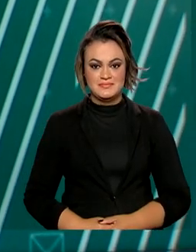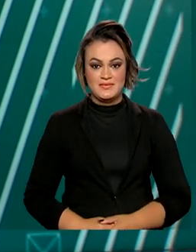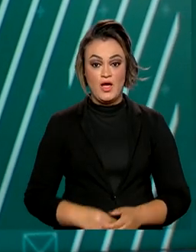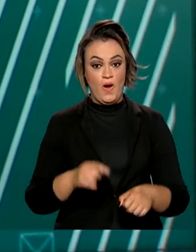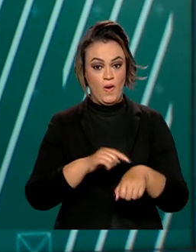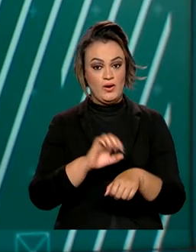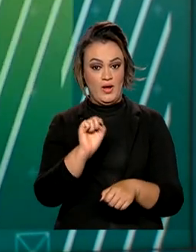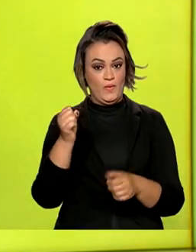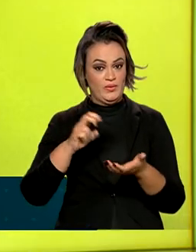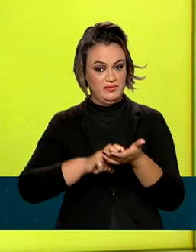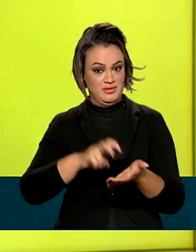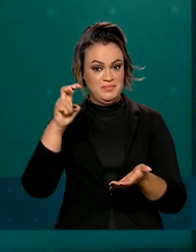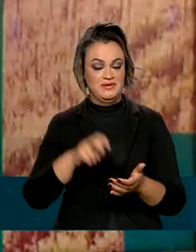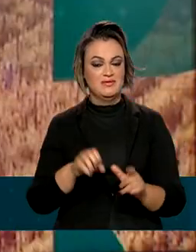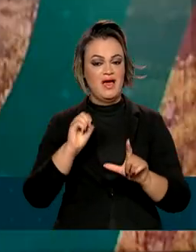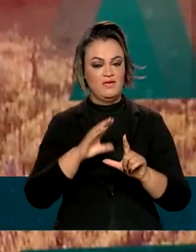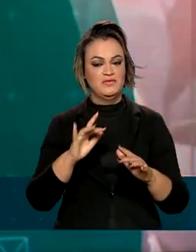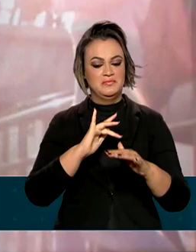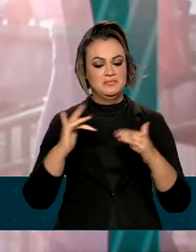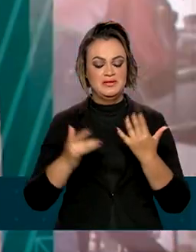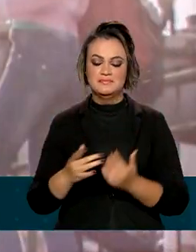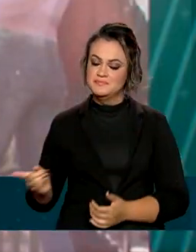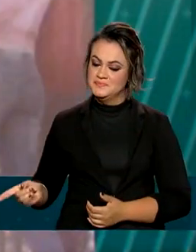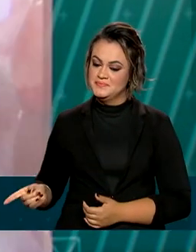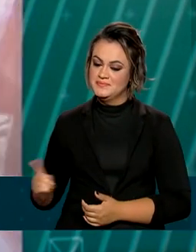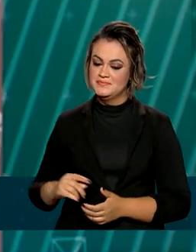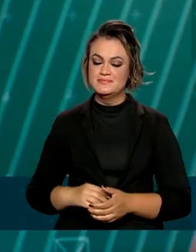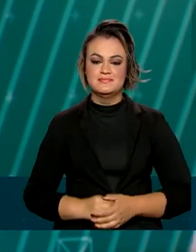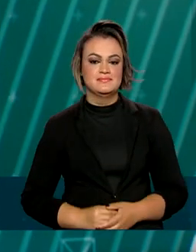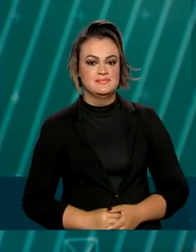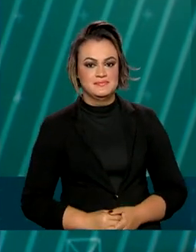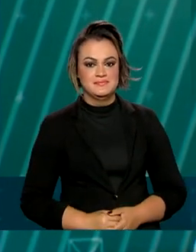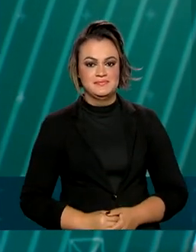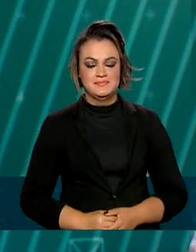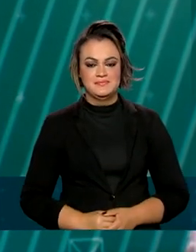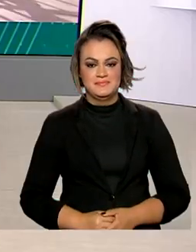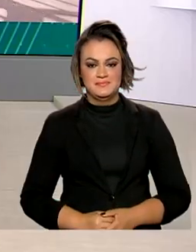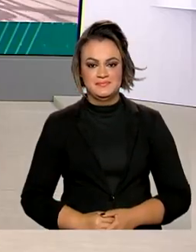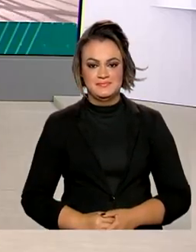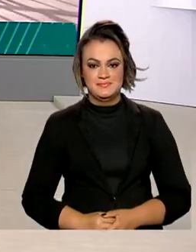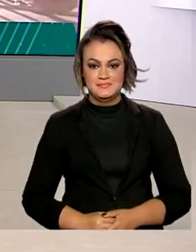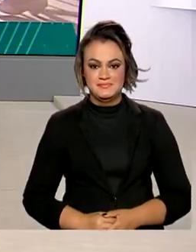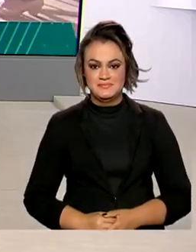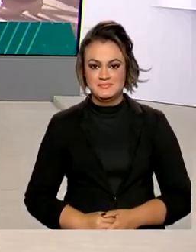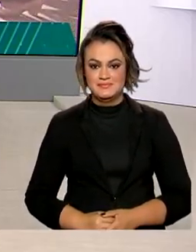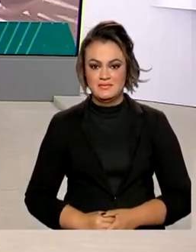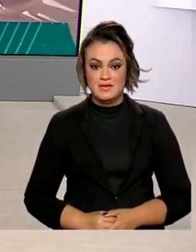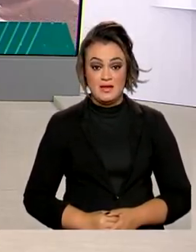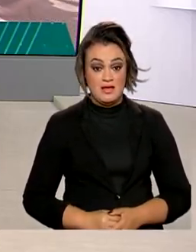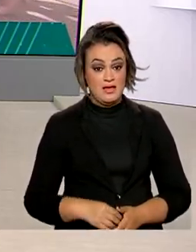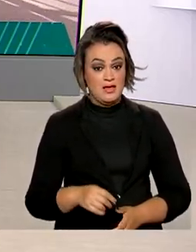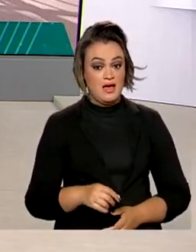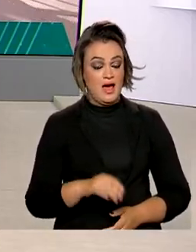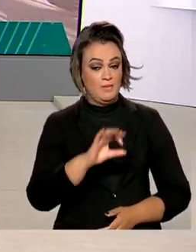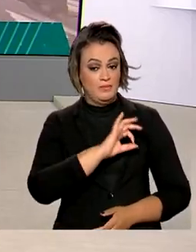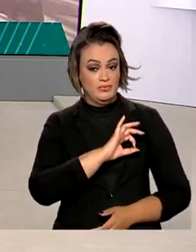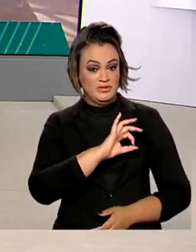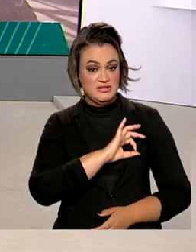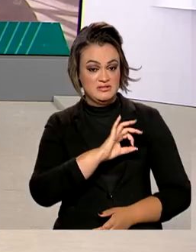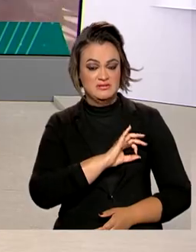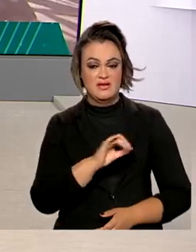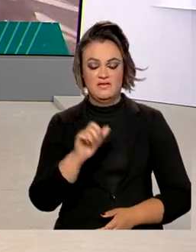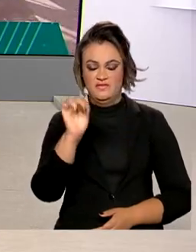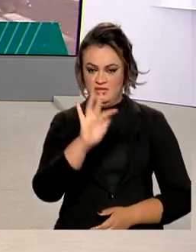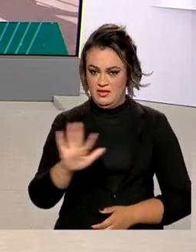São oito horas da manhã e estamos ao vivo também pelas redes sociais. De acordo com a Polícia